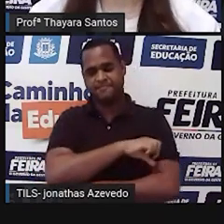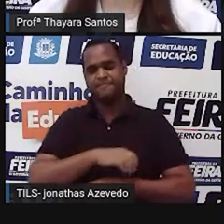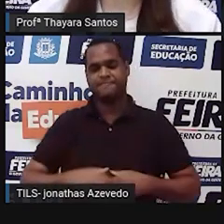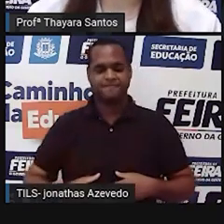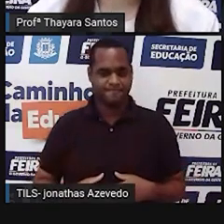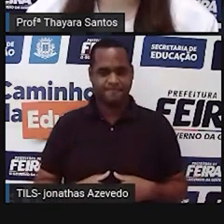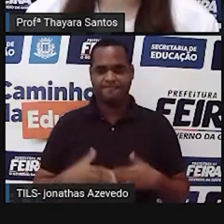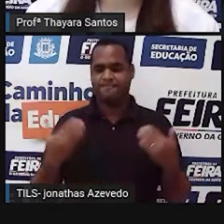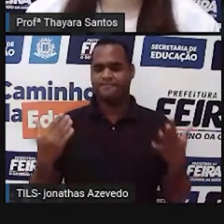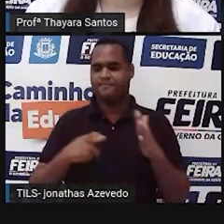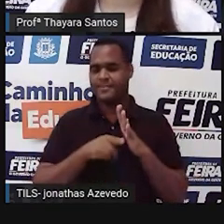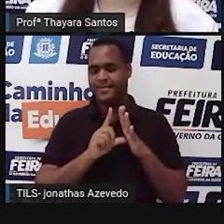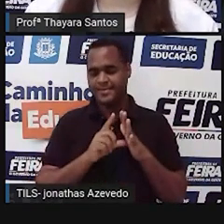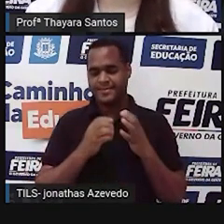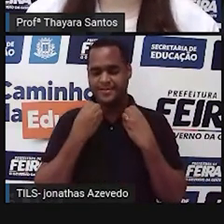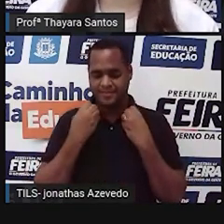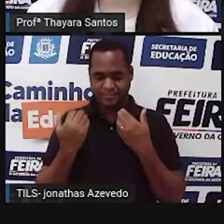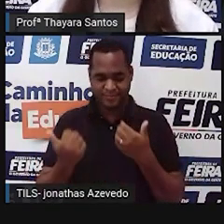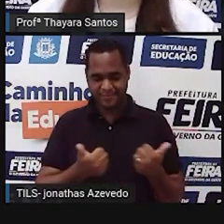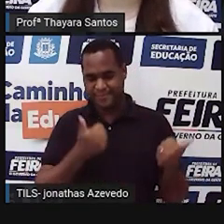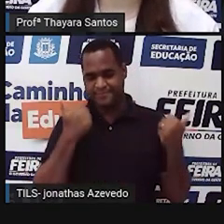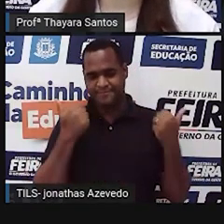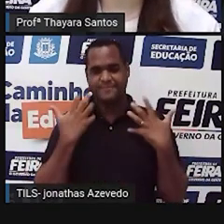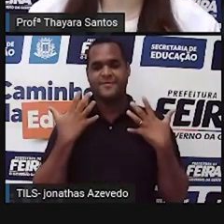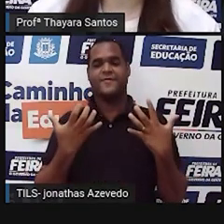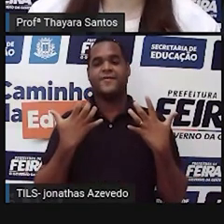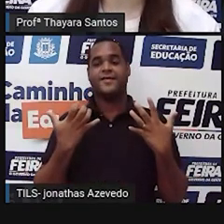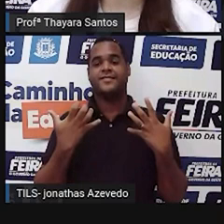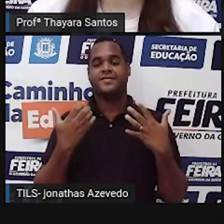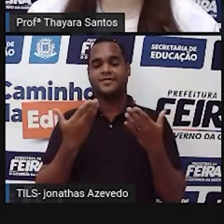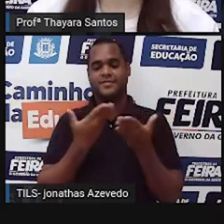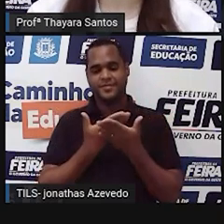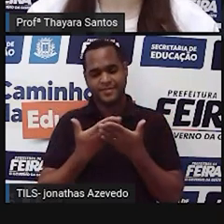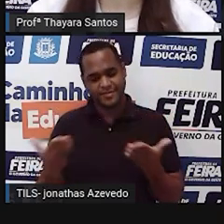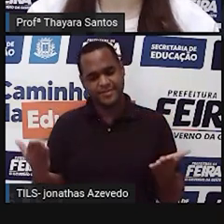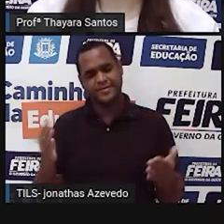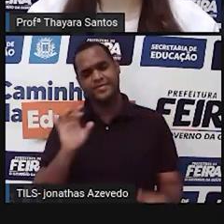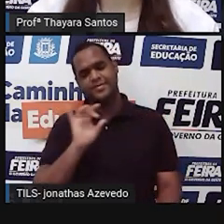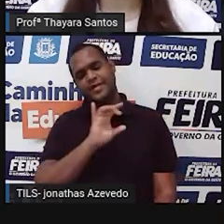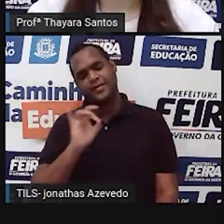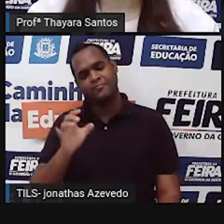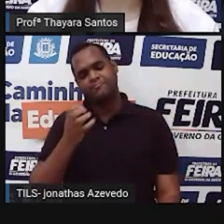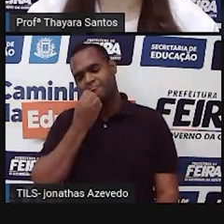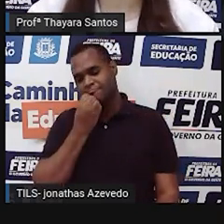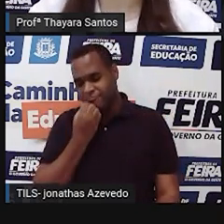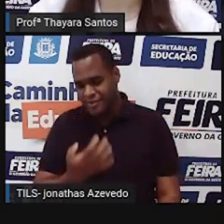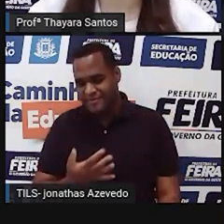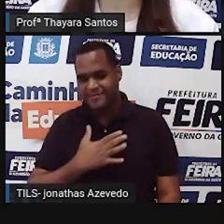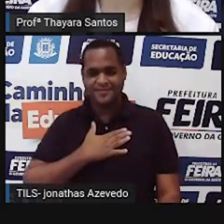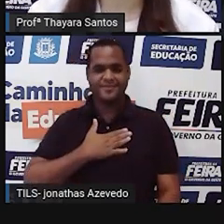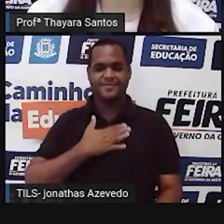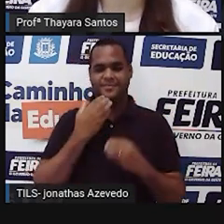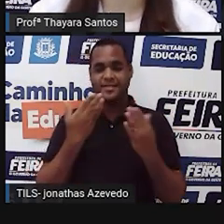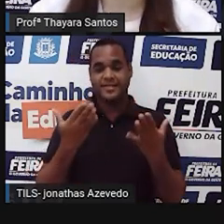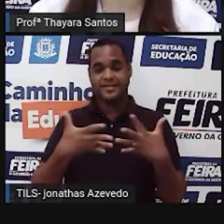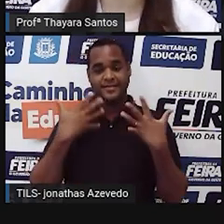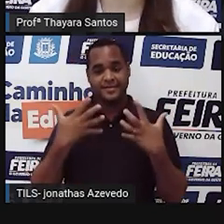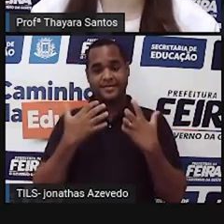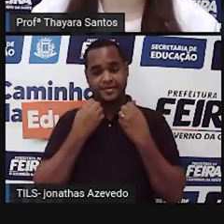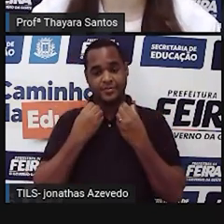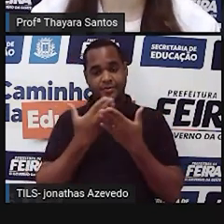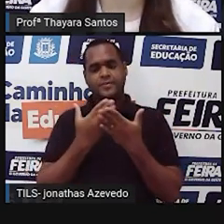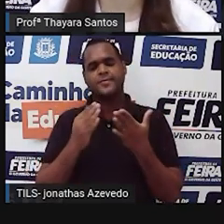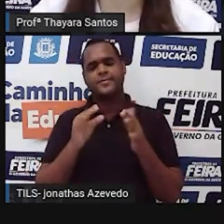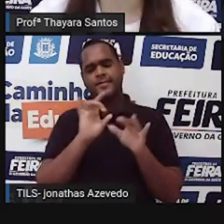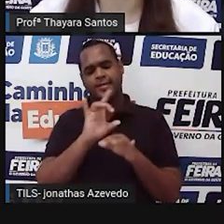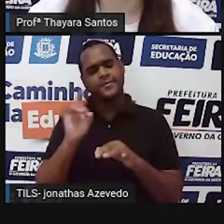Antes de tudo eu quero dizer que todos vocês que estão aí do outro lado sejam muito bem-vindos. É uma alegria enorme para a gente ter vocês aqui